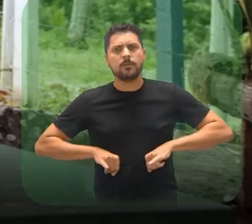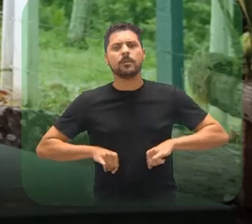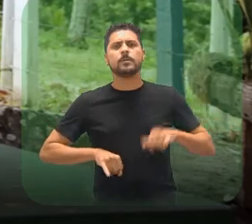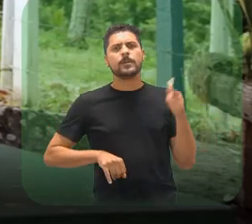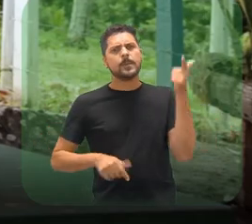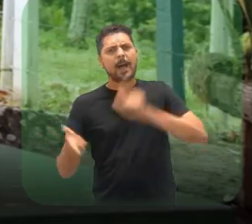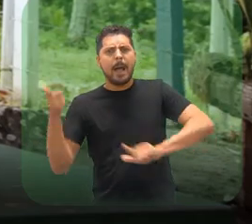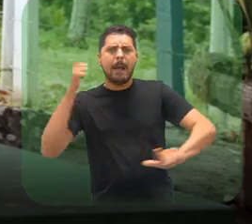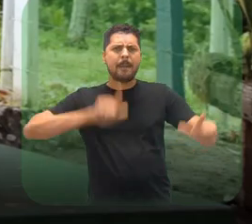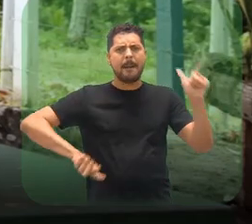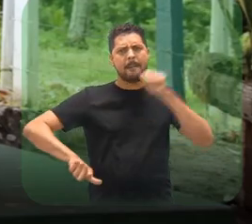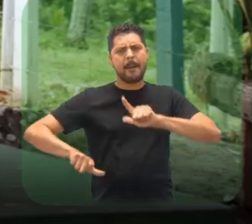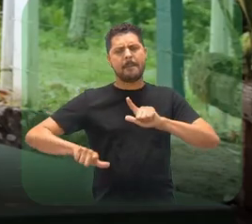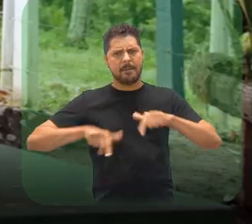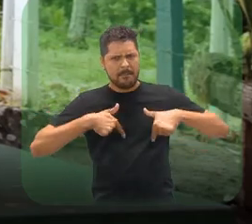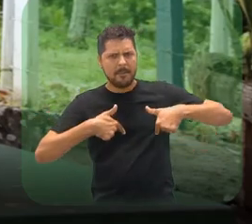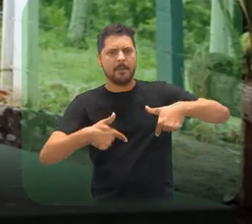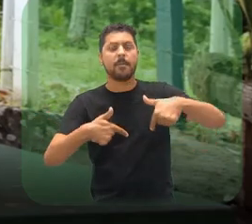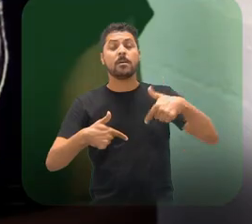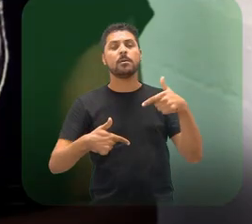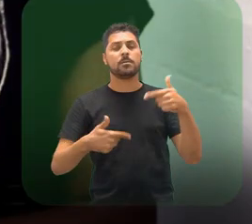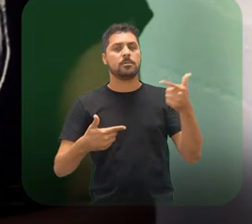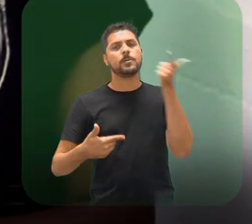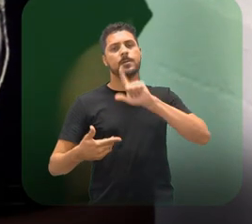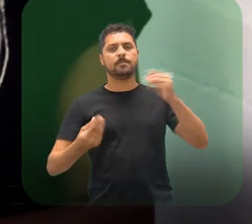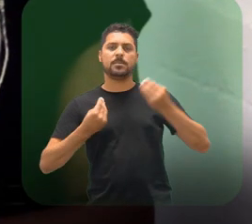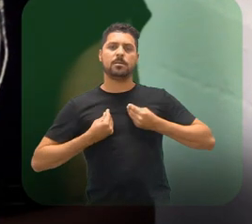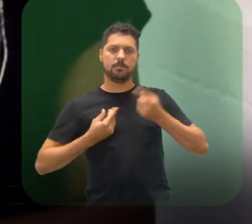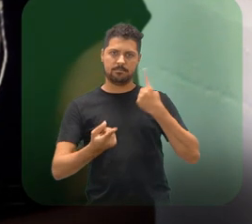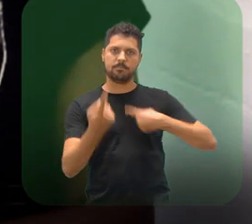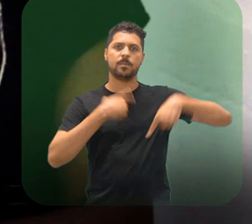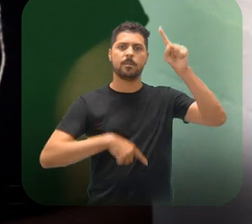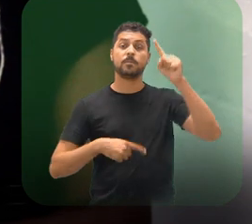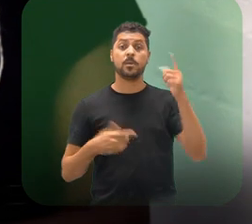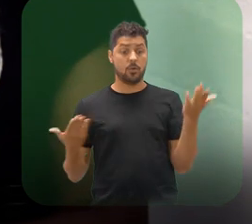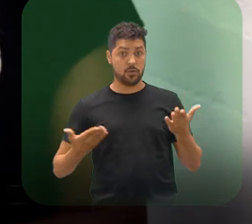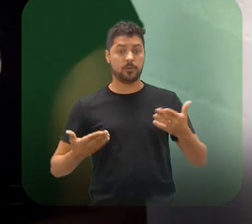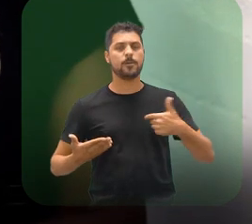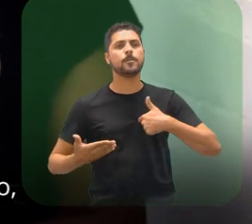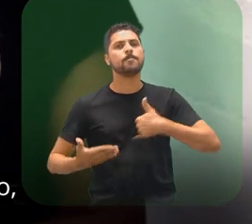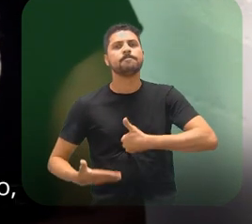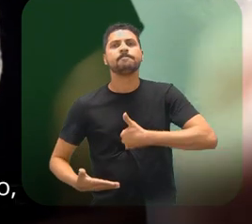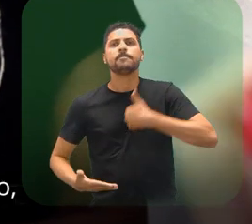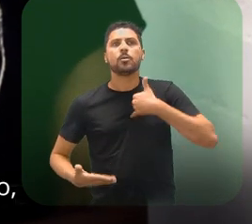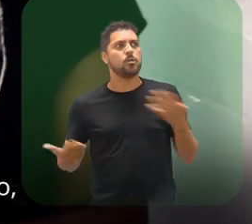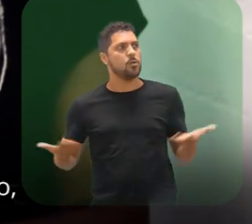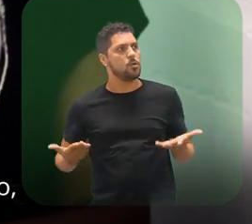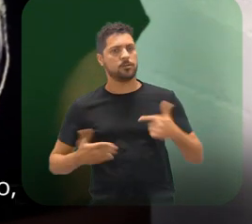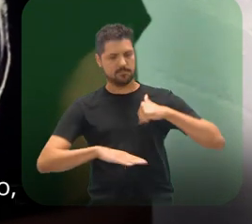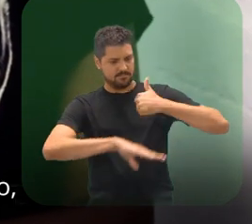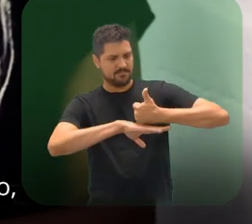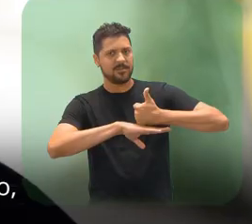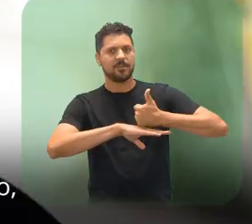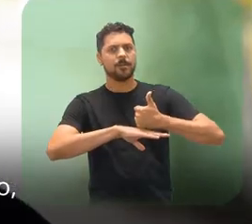para que a gente conseguisse chegar onde a gente chegou. Para honrar esse lugar que eu estou, eu também preciso da minha